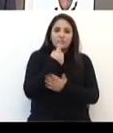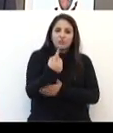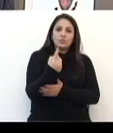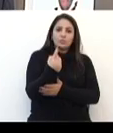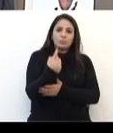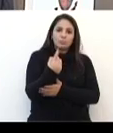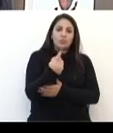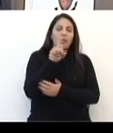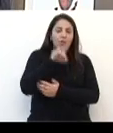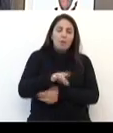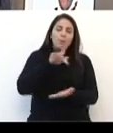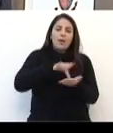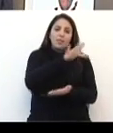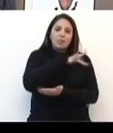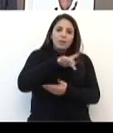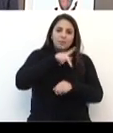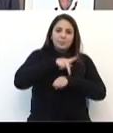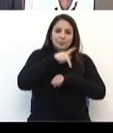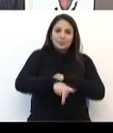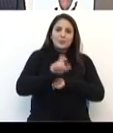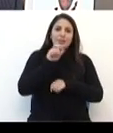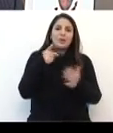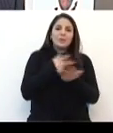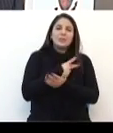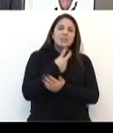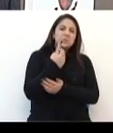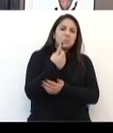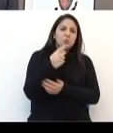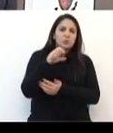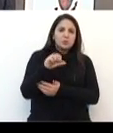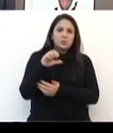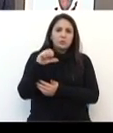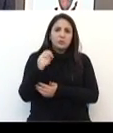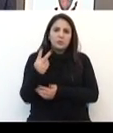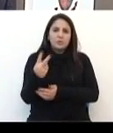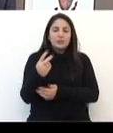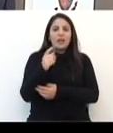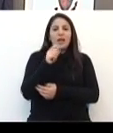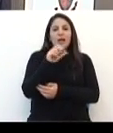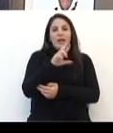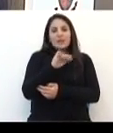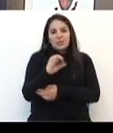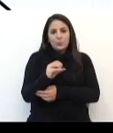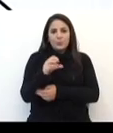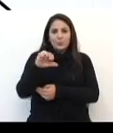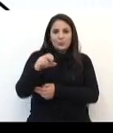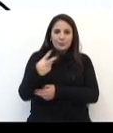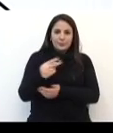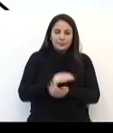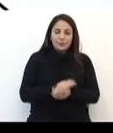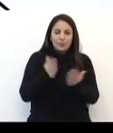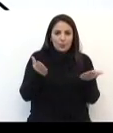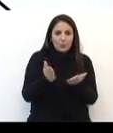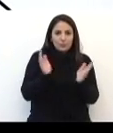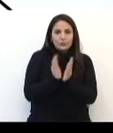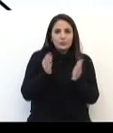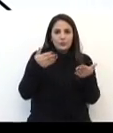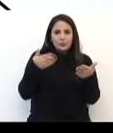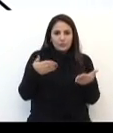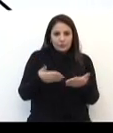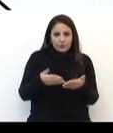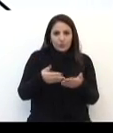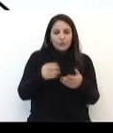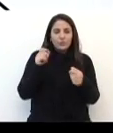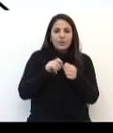Agenda 21 fosse uma realidade em passo fundo desde o que ocorre em 92, lá na Rio 92. Hoje, o Fórum da